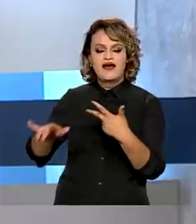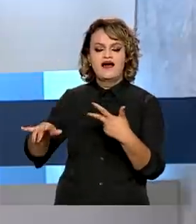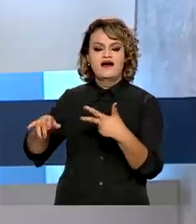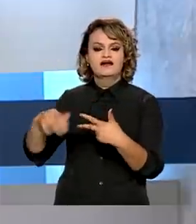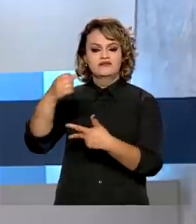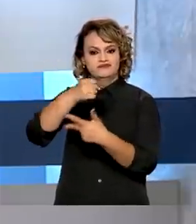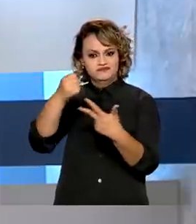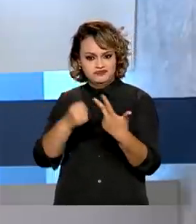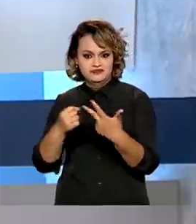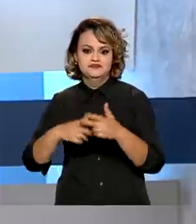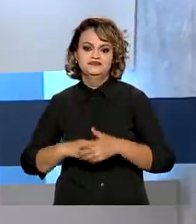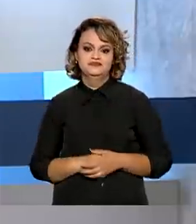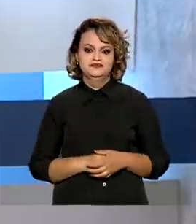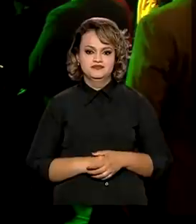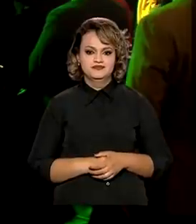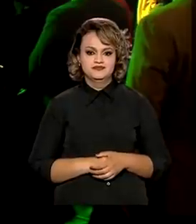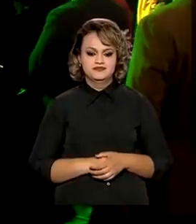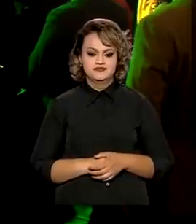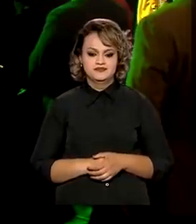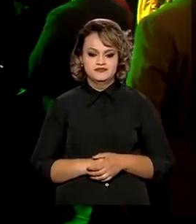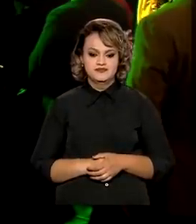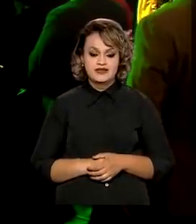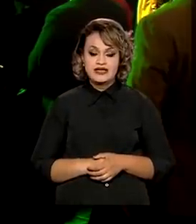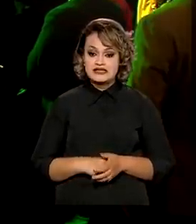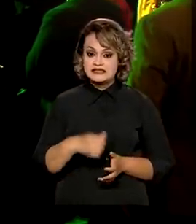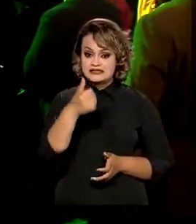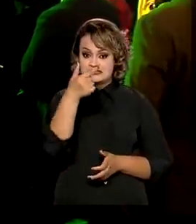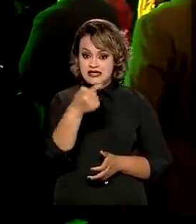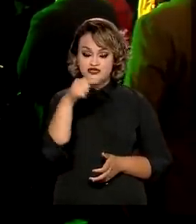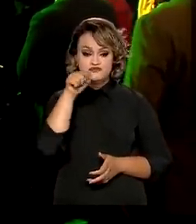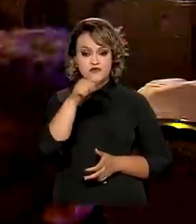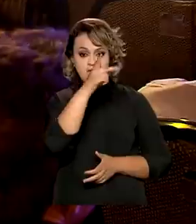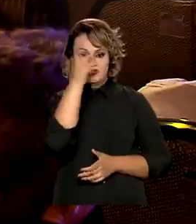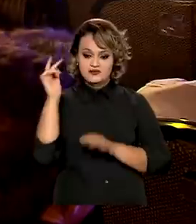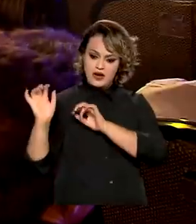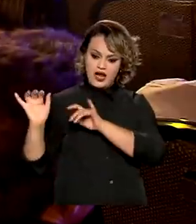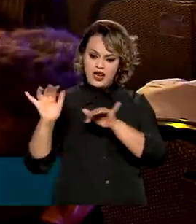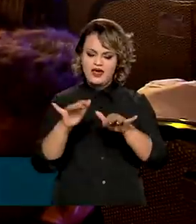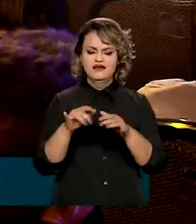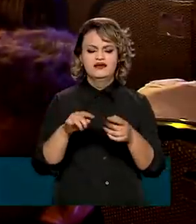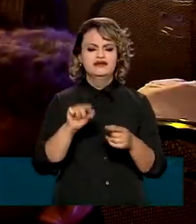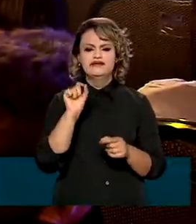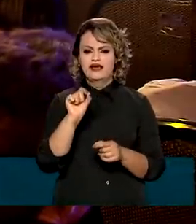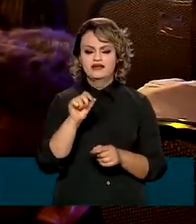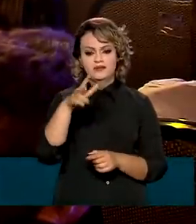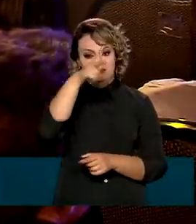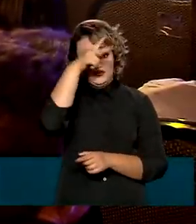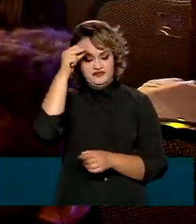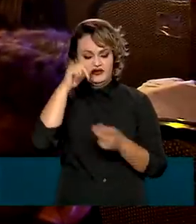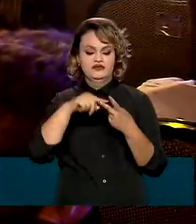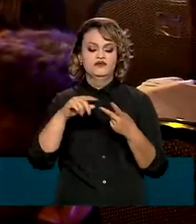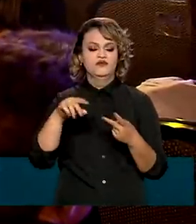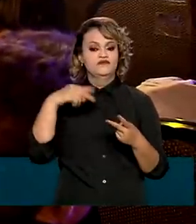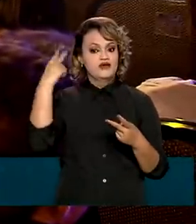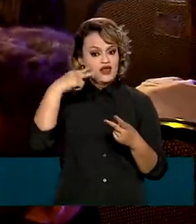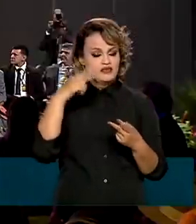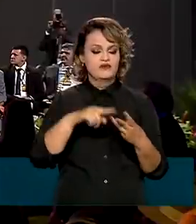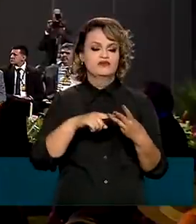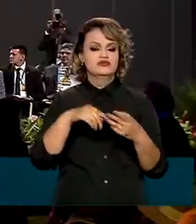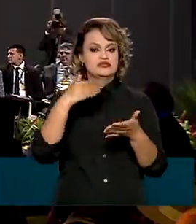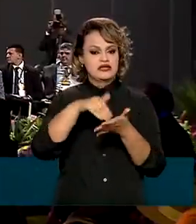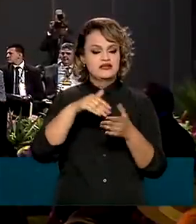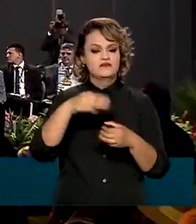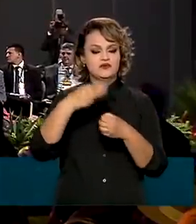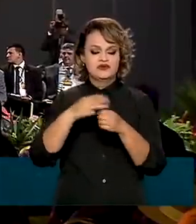Judiciário e Executivo. Mais de 7 mil pessoas, entre prefeitos, vereadores e secretários municipais,